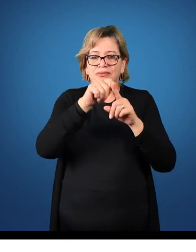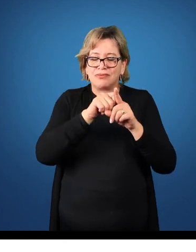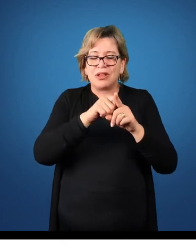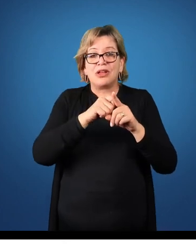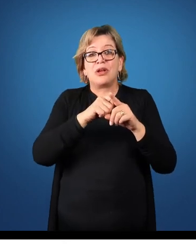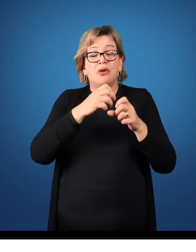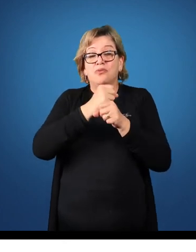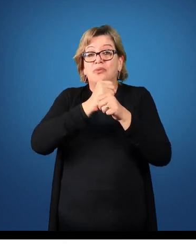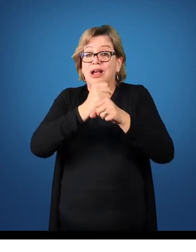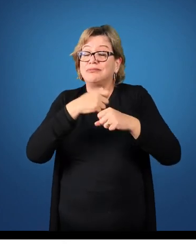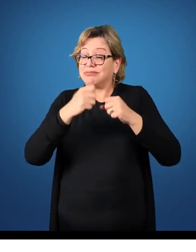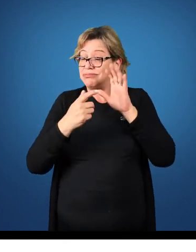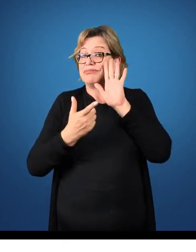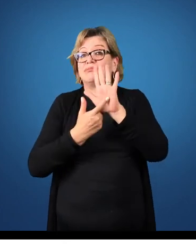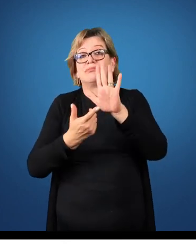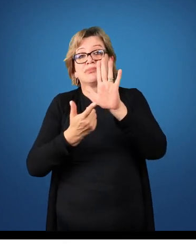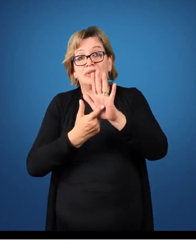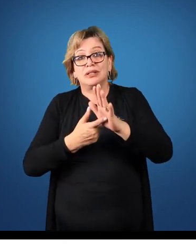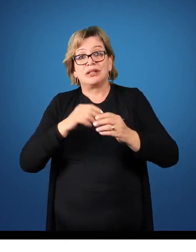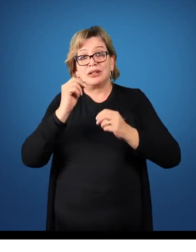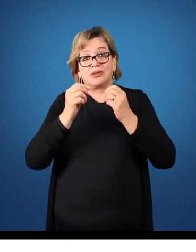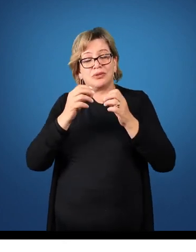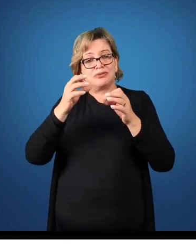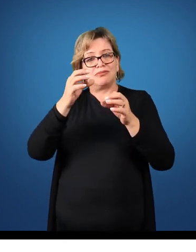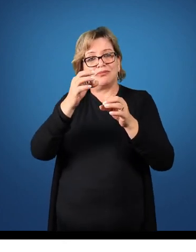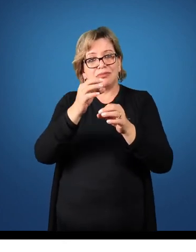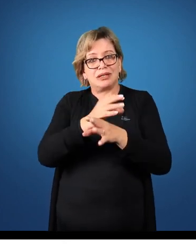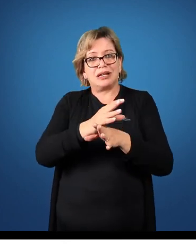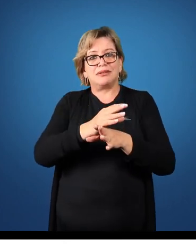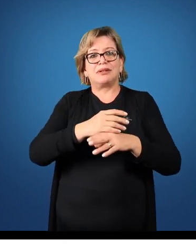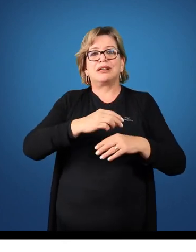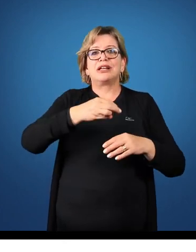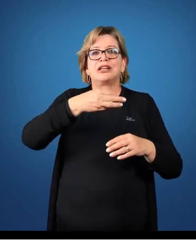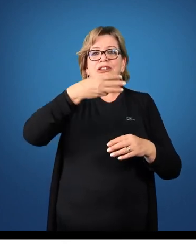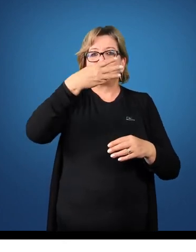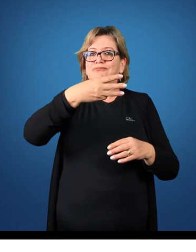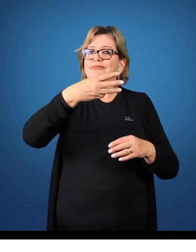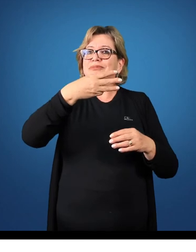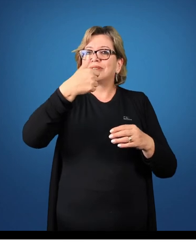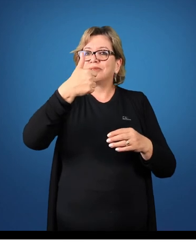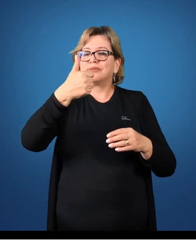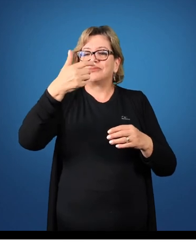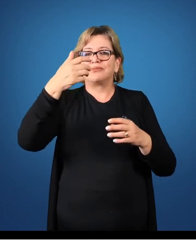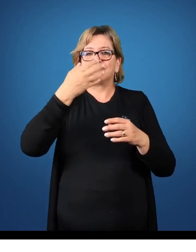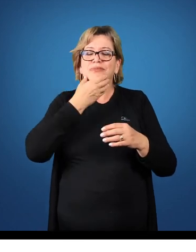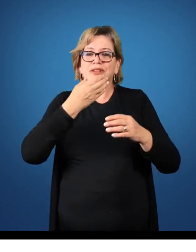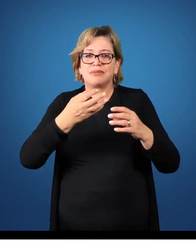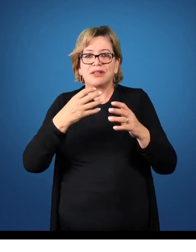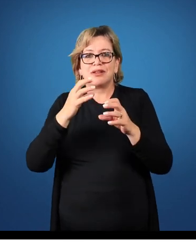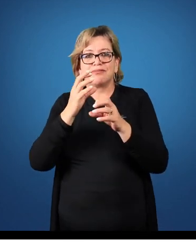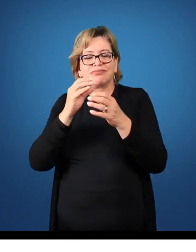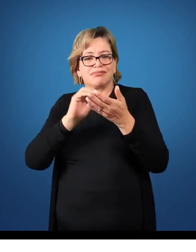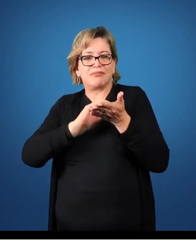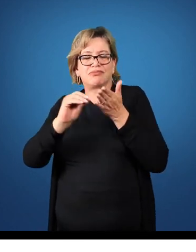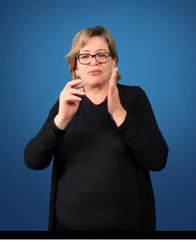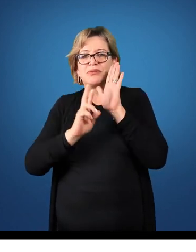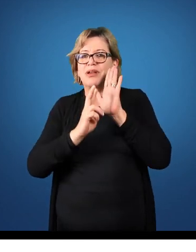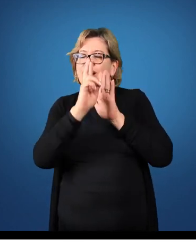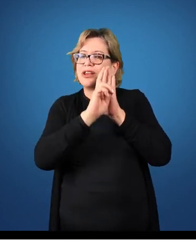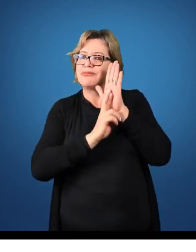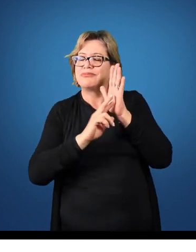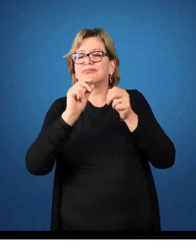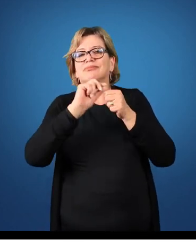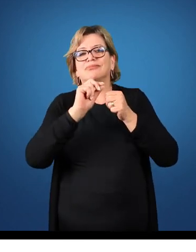ela tem que ser apresentada com encerramento em 31 de dezembro. Obviamente, essa